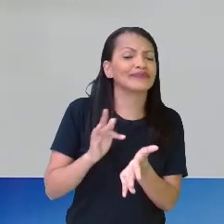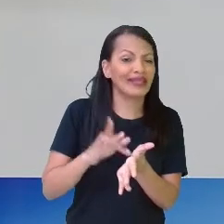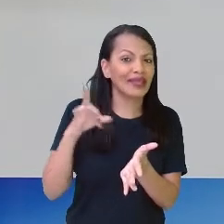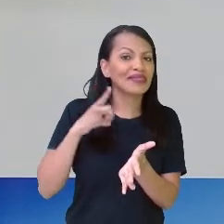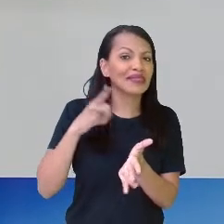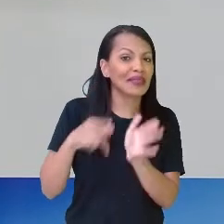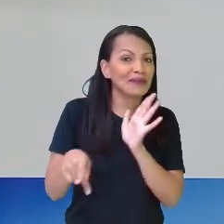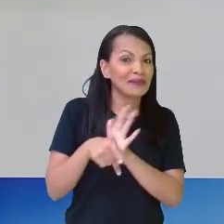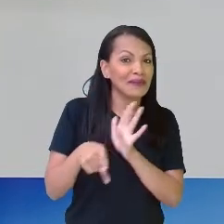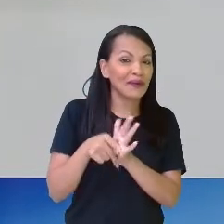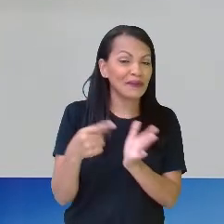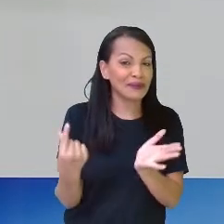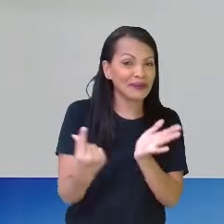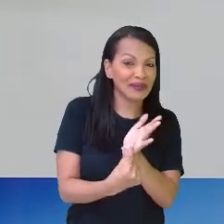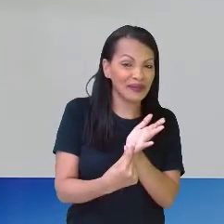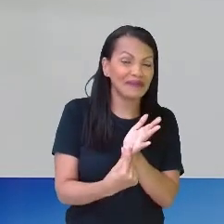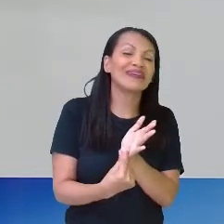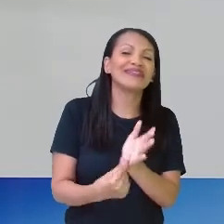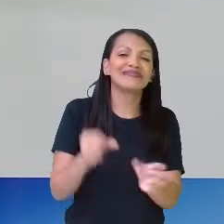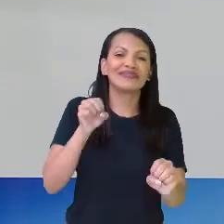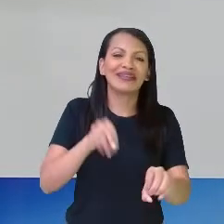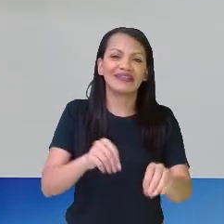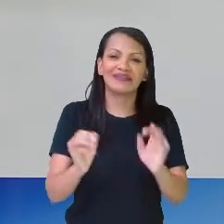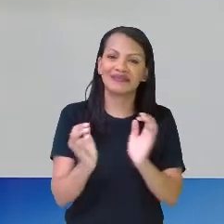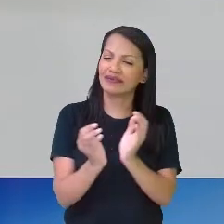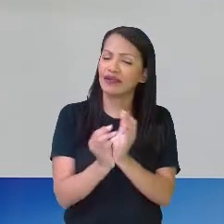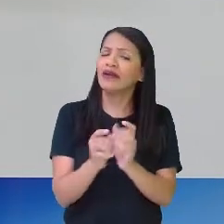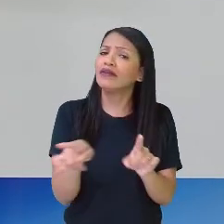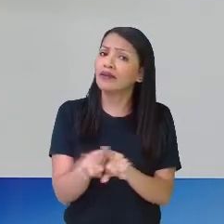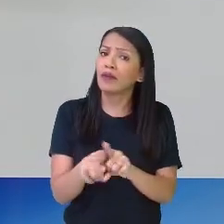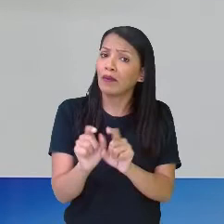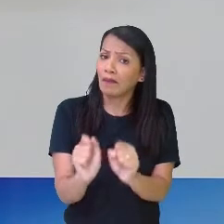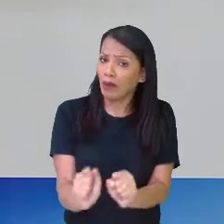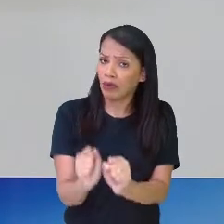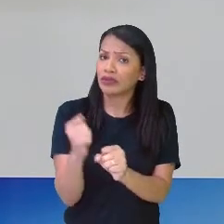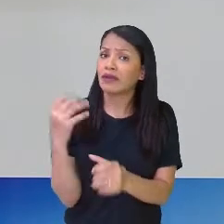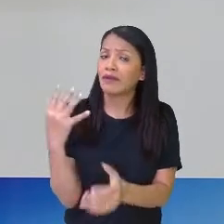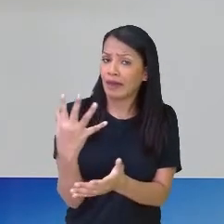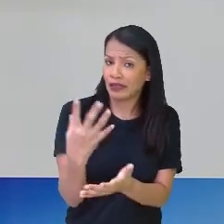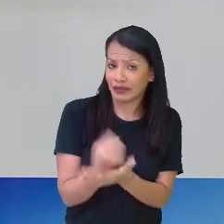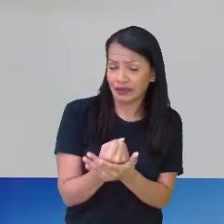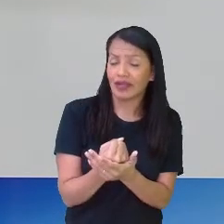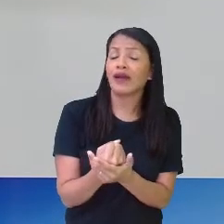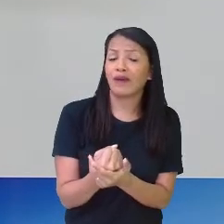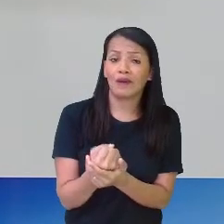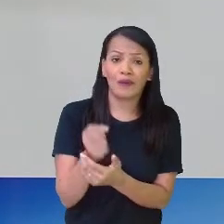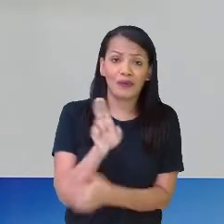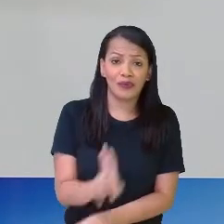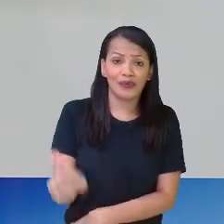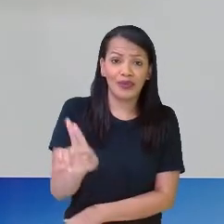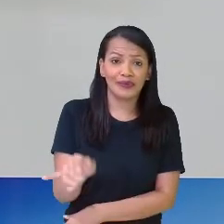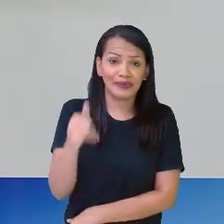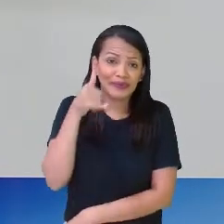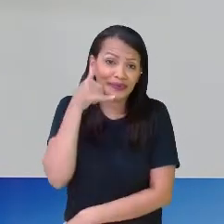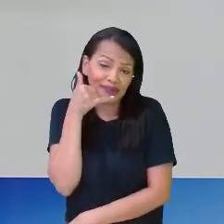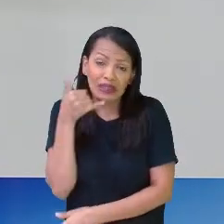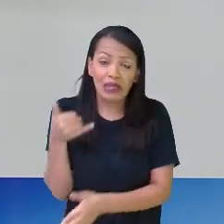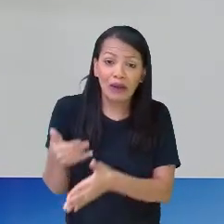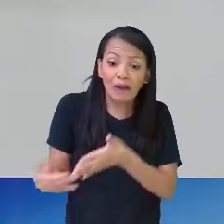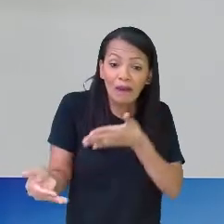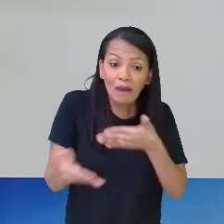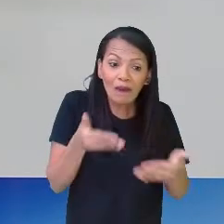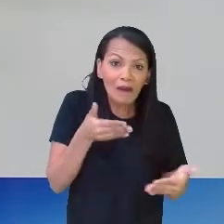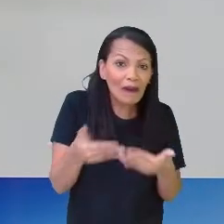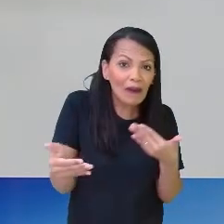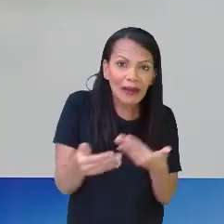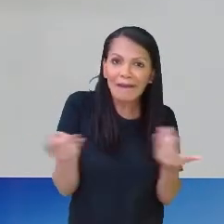aplicativo do Educa Recife, você pode ter baixado o aplicativo e estar usando o seu smartphone. Então, seja de qual